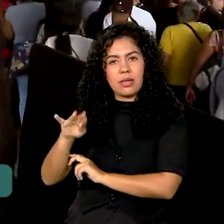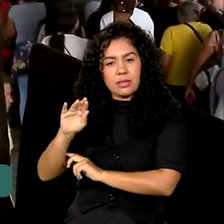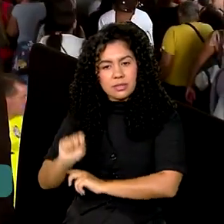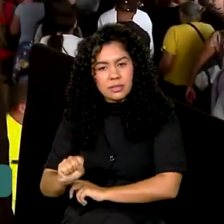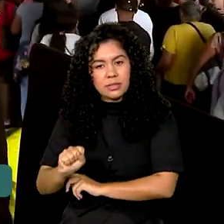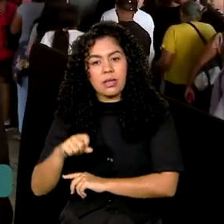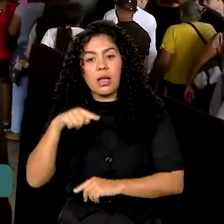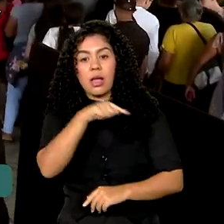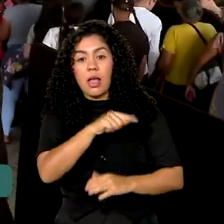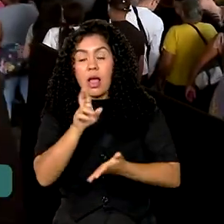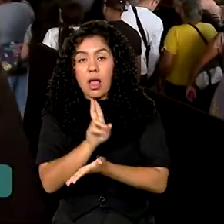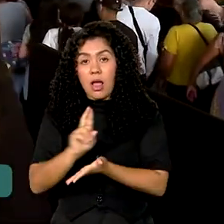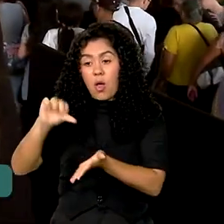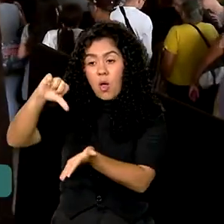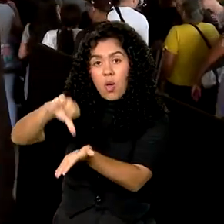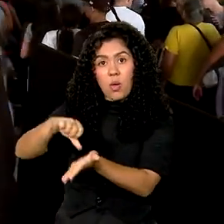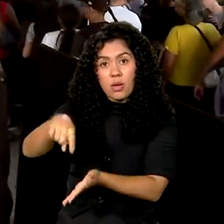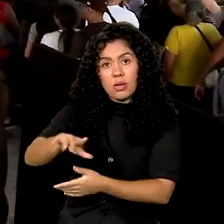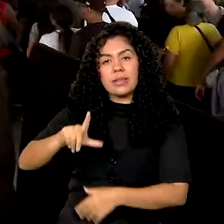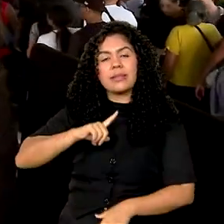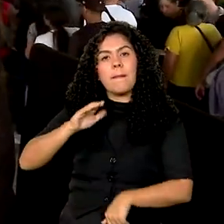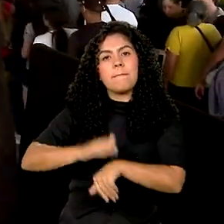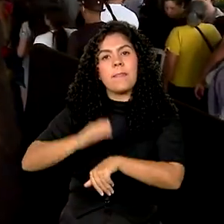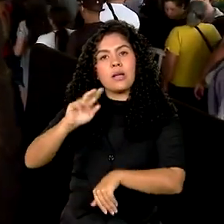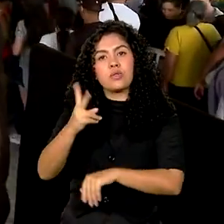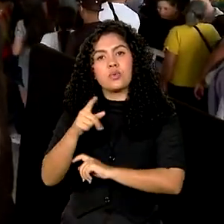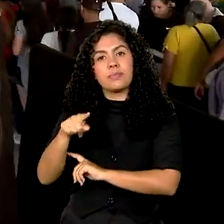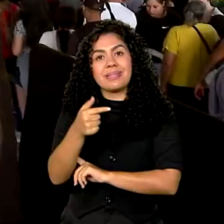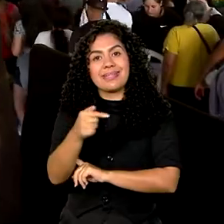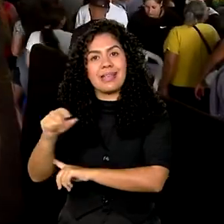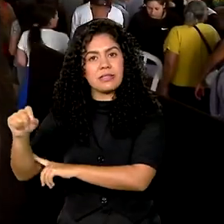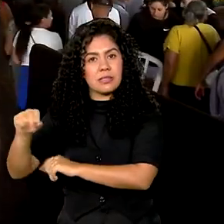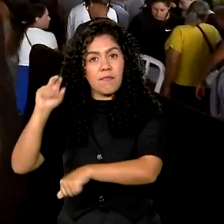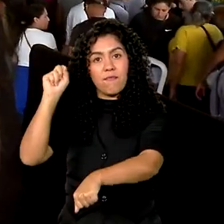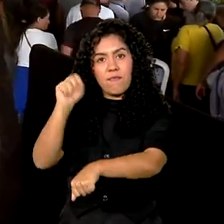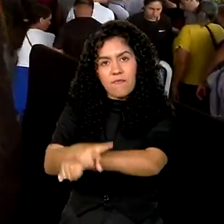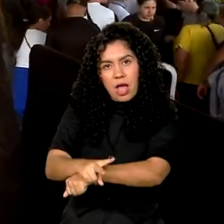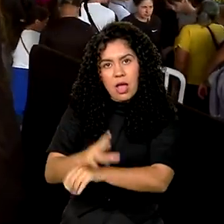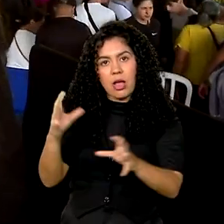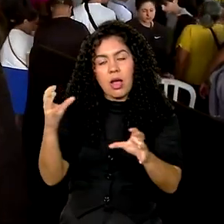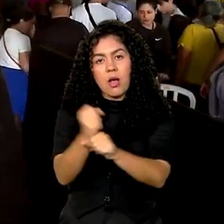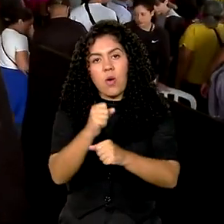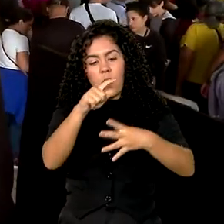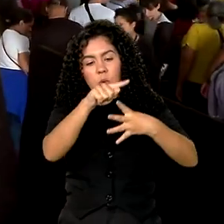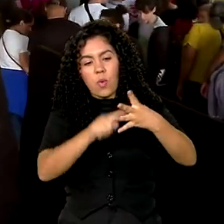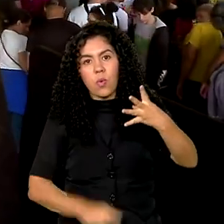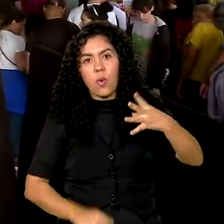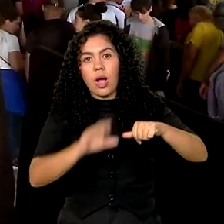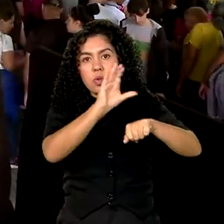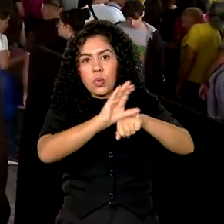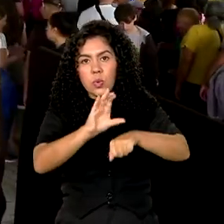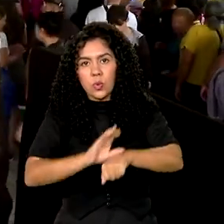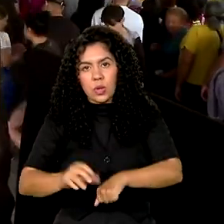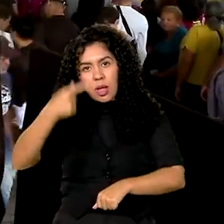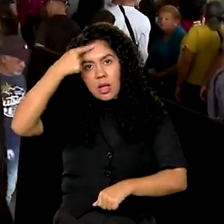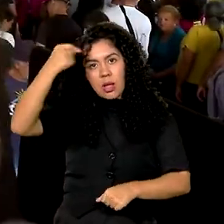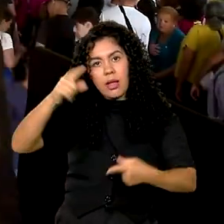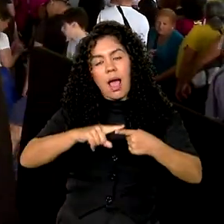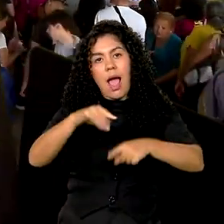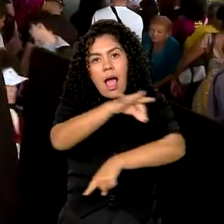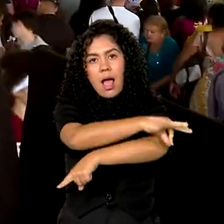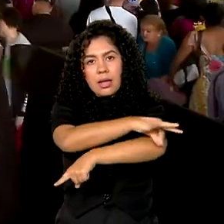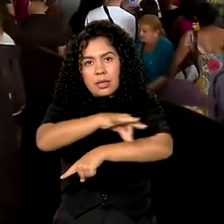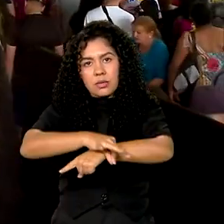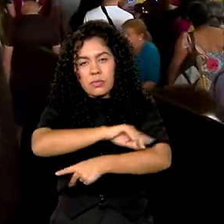Zona Leste da Unifesp terá mais de 2.700 vagas em quatro novos cursos de graduação, arquitetura e urbanismo,